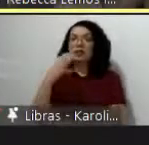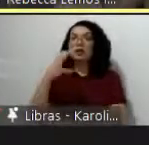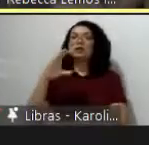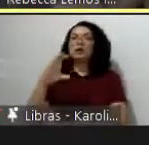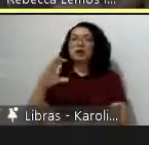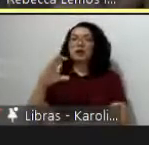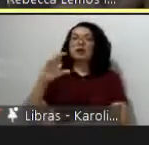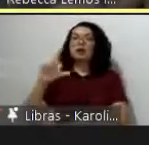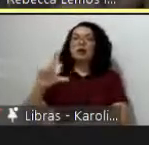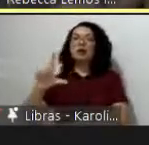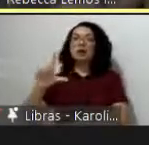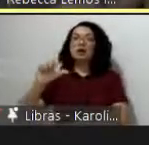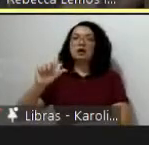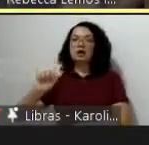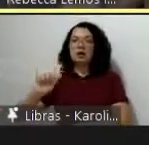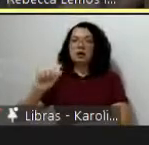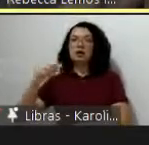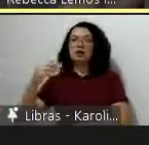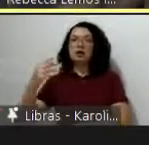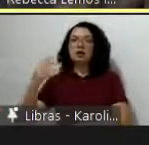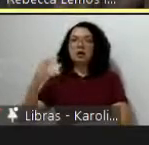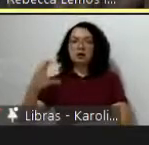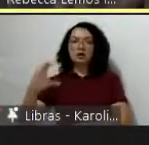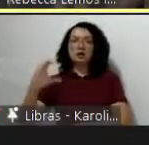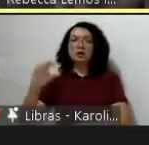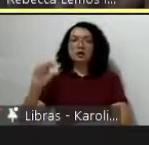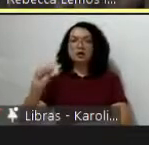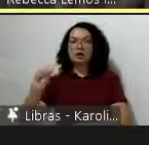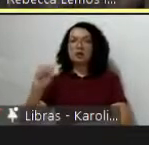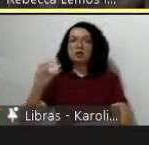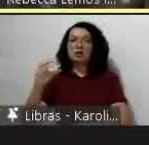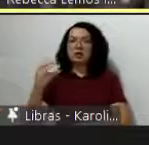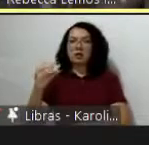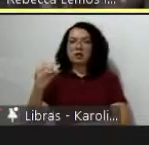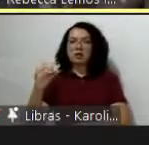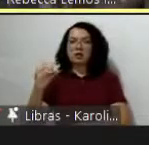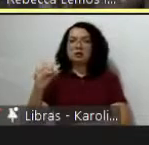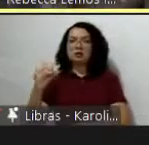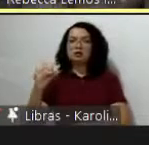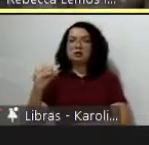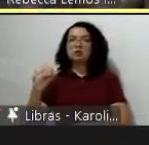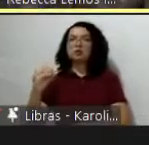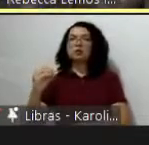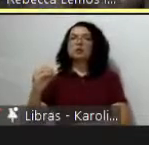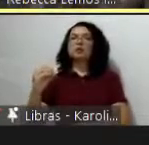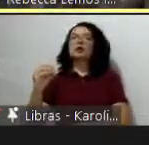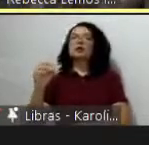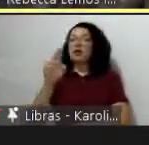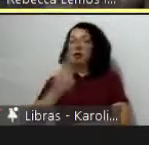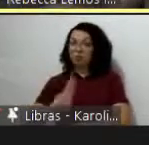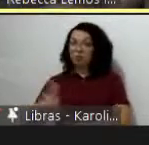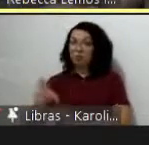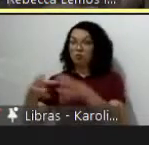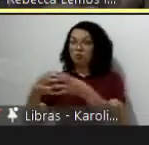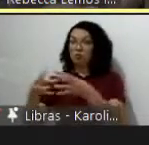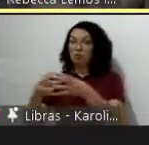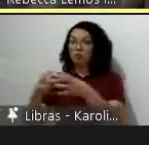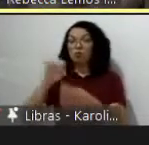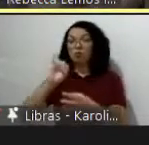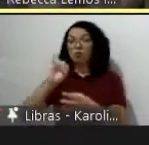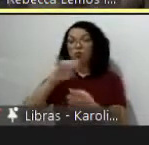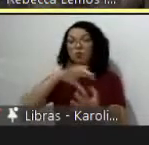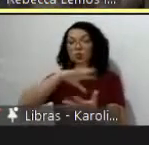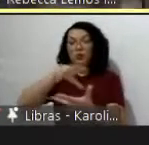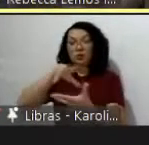faço parte a faculdade latino-americana de ciências sociais que é um organismo internacional que foi criada pela Unesco